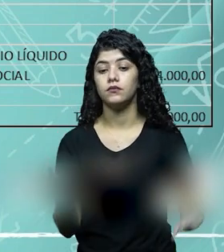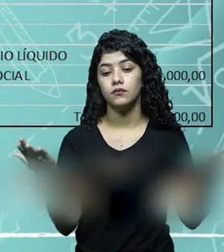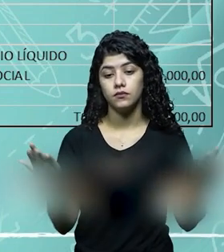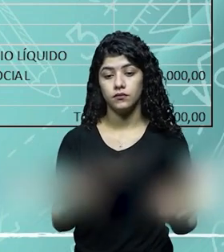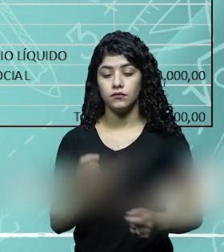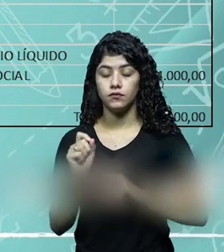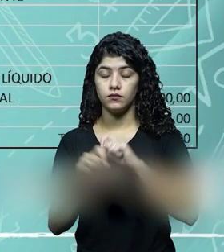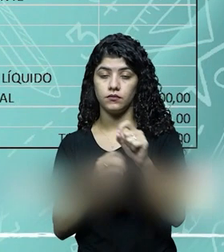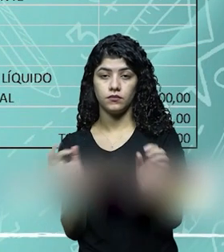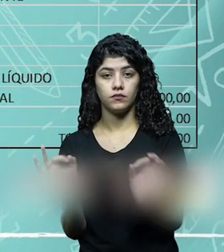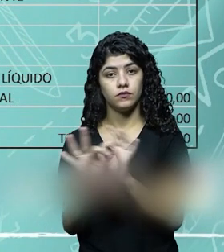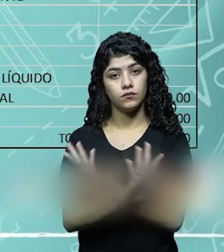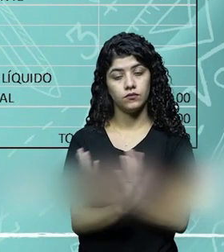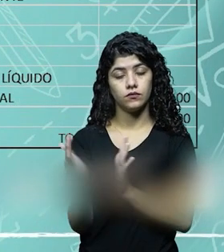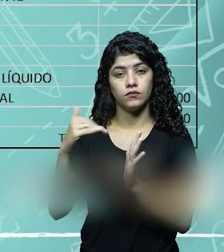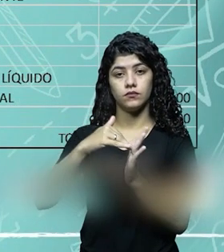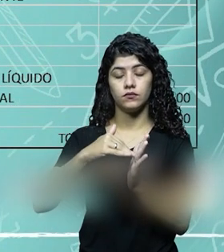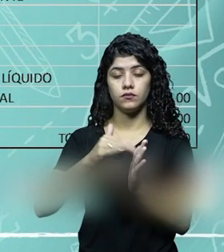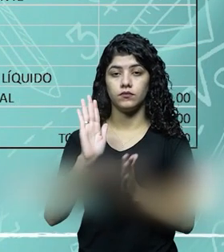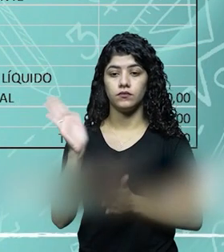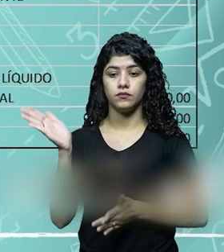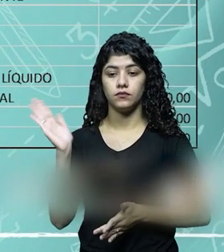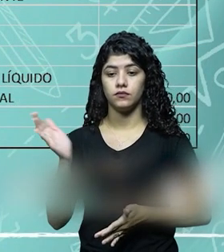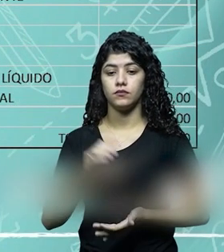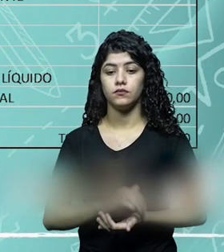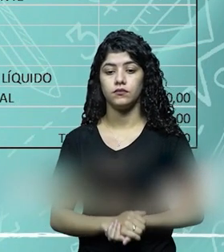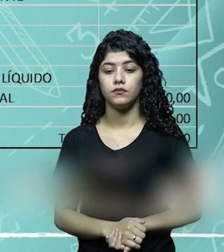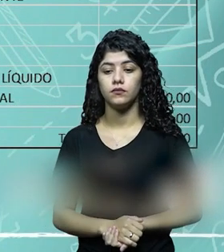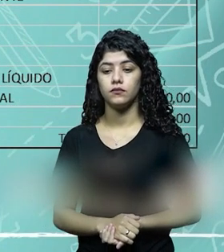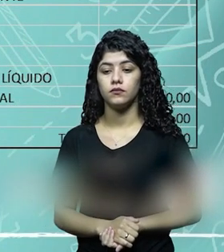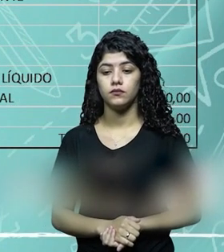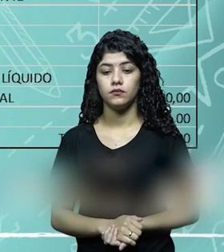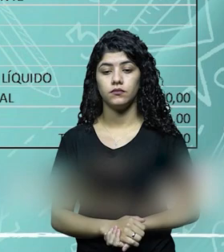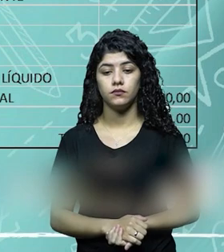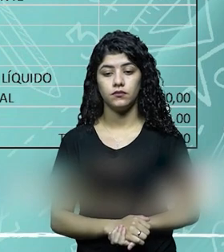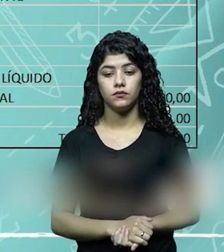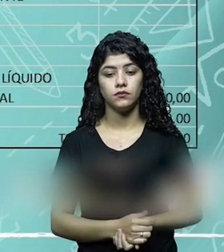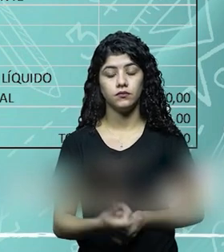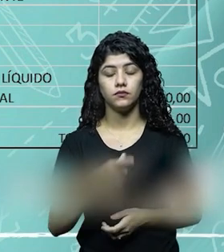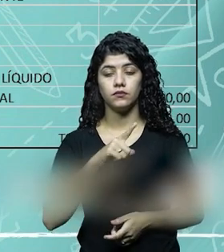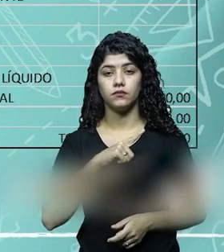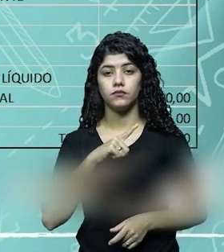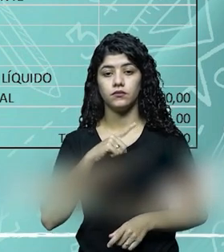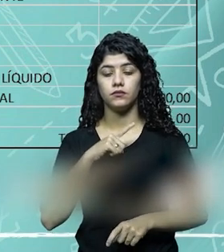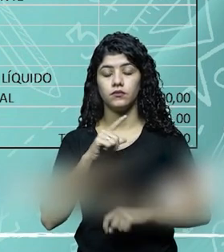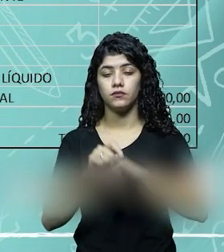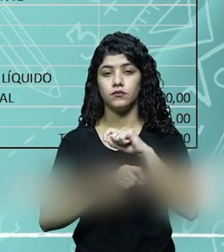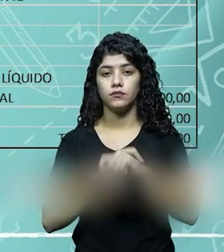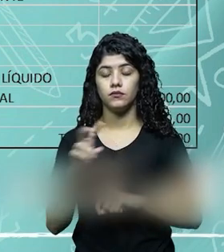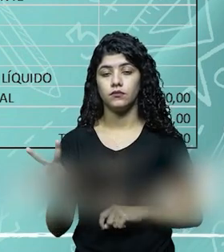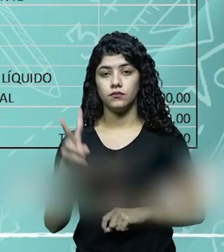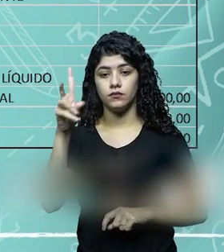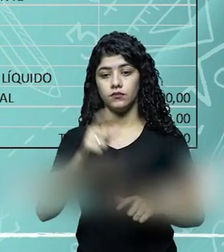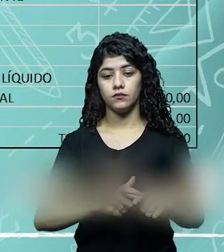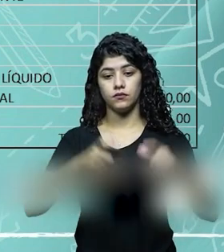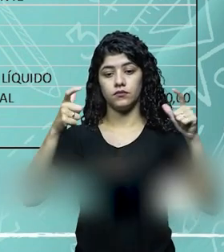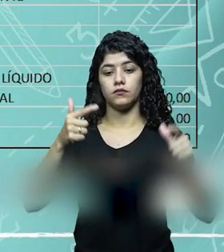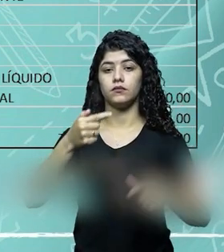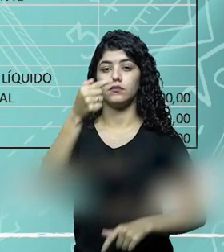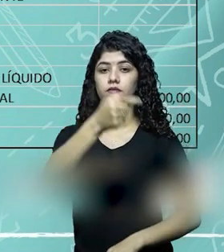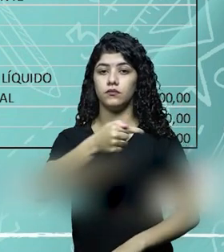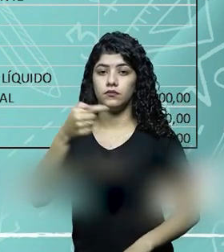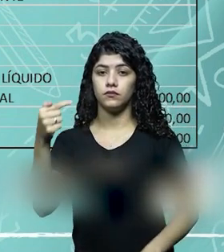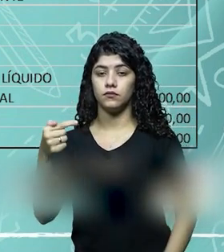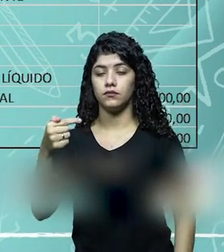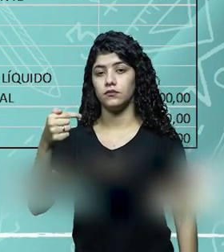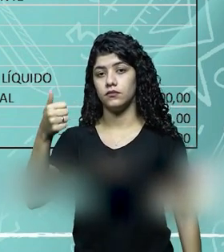684.000, já no último balanço, lá no último slide, nós temos aqui, o valor